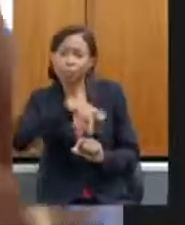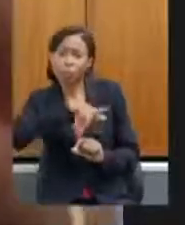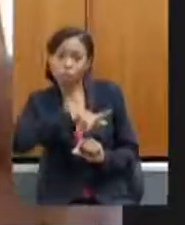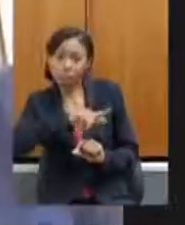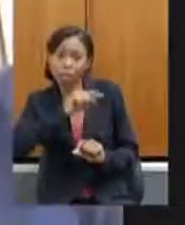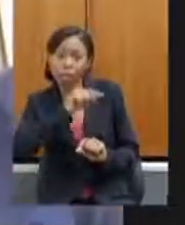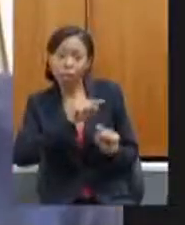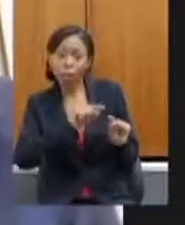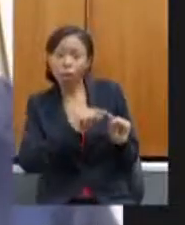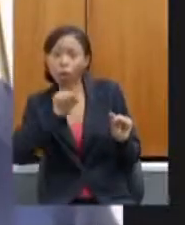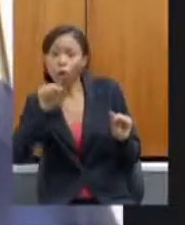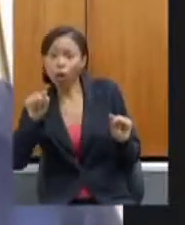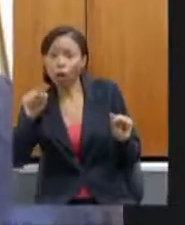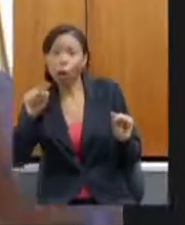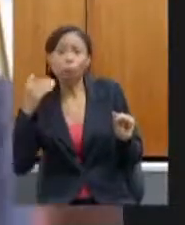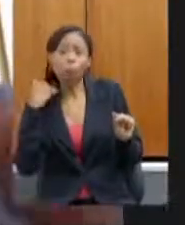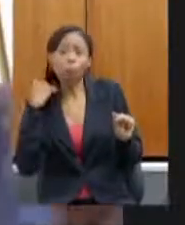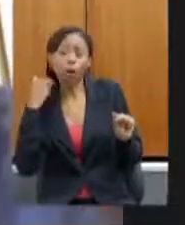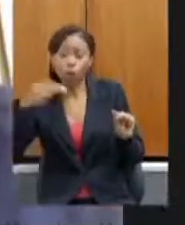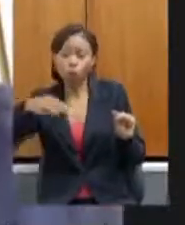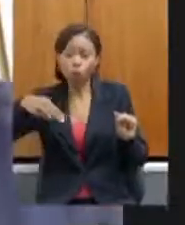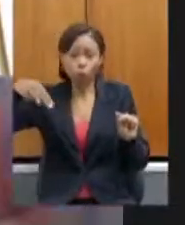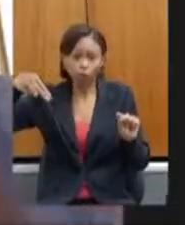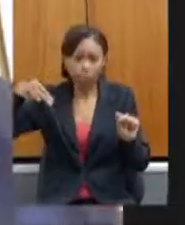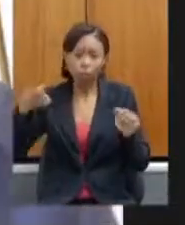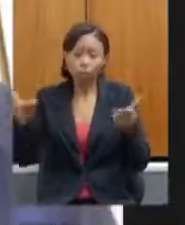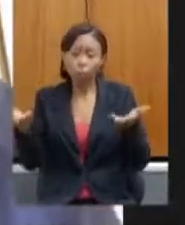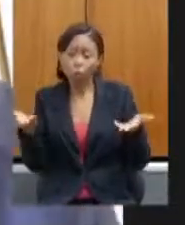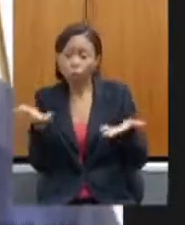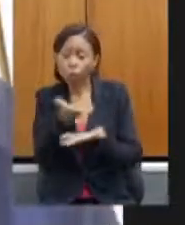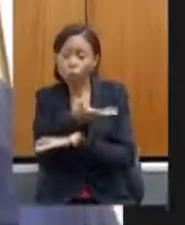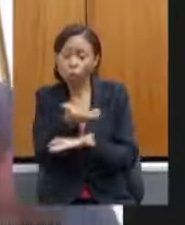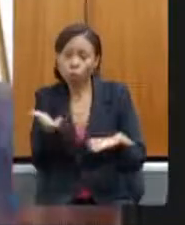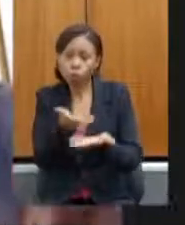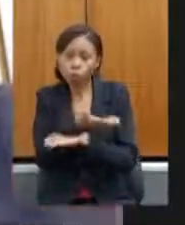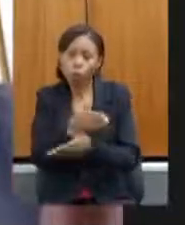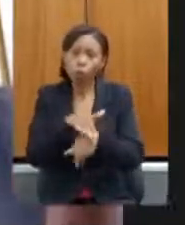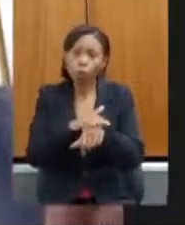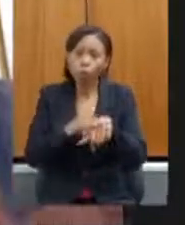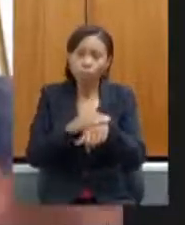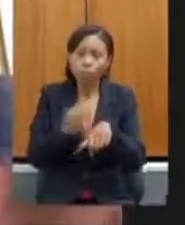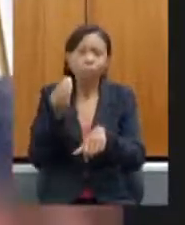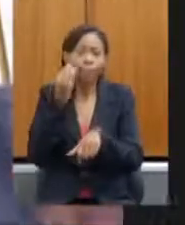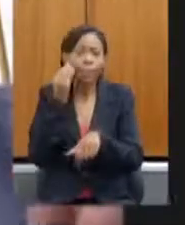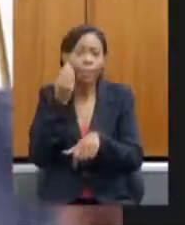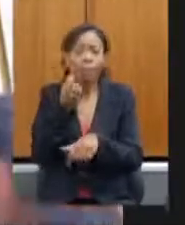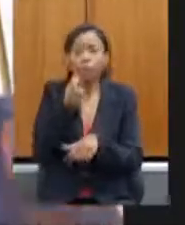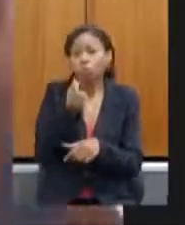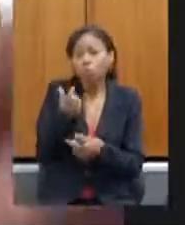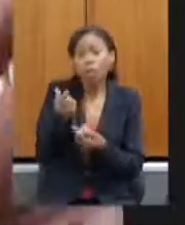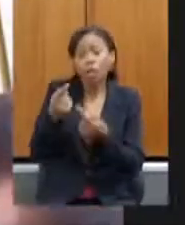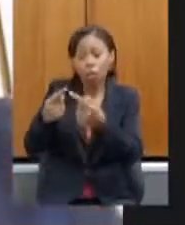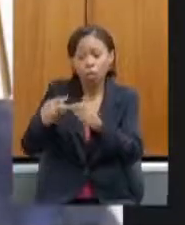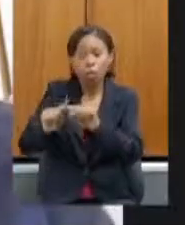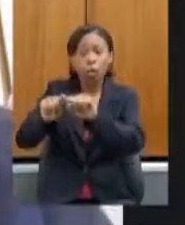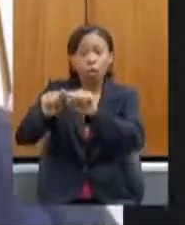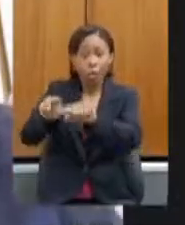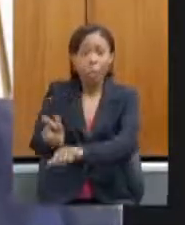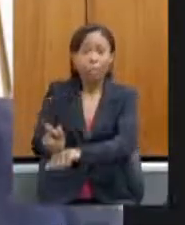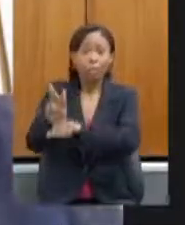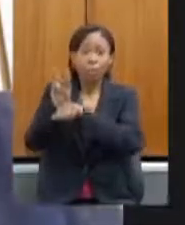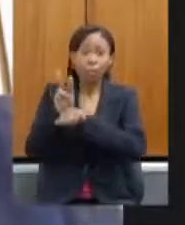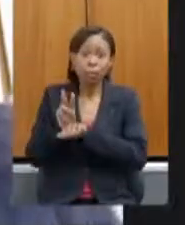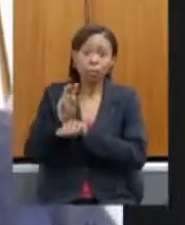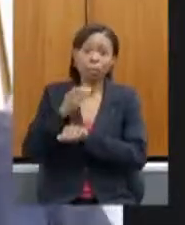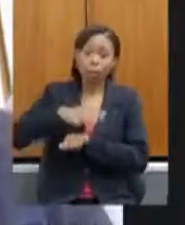e Banco do Nordeste para a gente poder trazer esses atrativos esses recursos dinheiro barato para a área mineira da Sudene